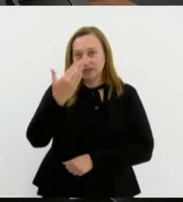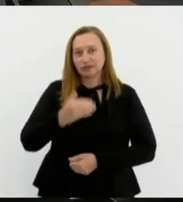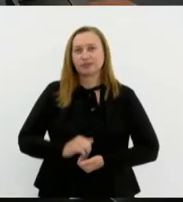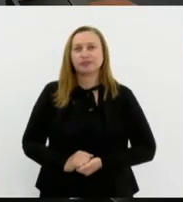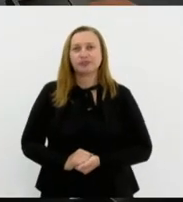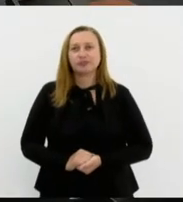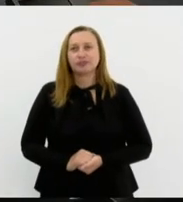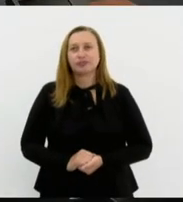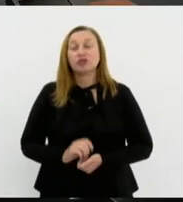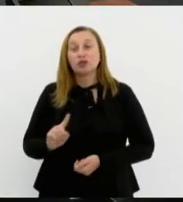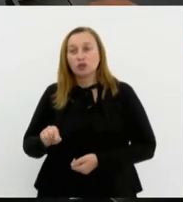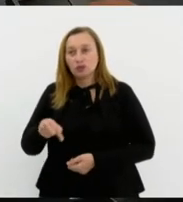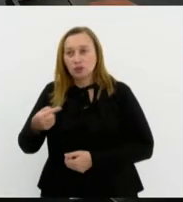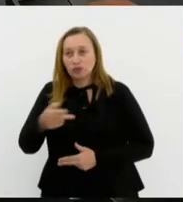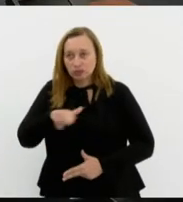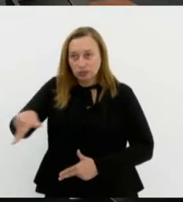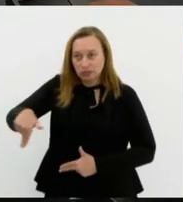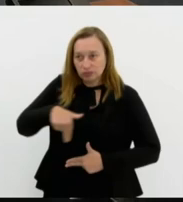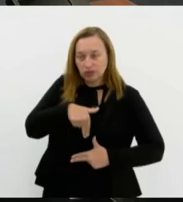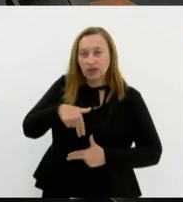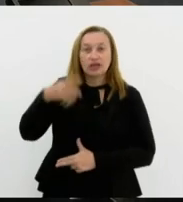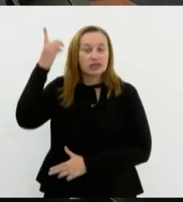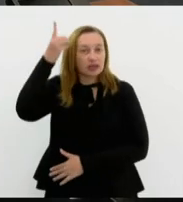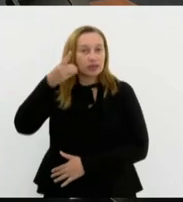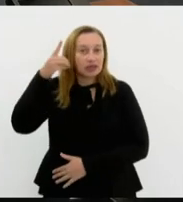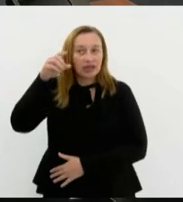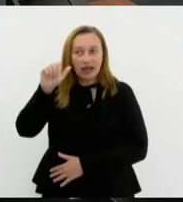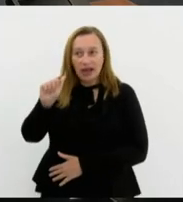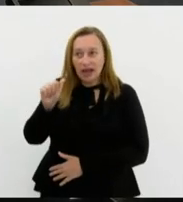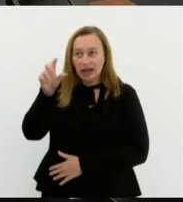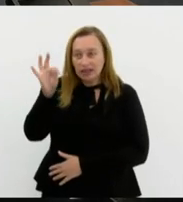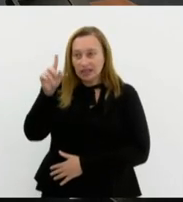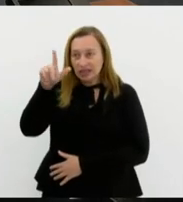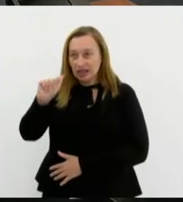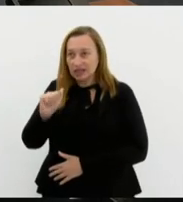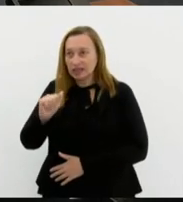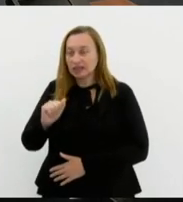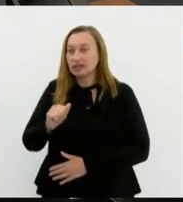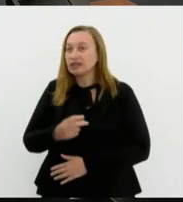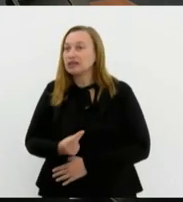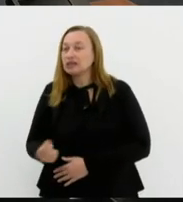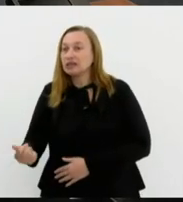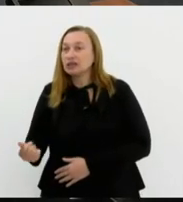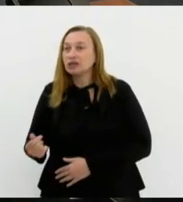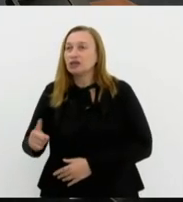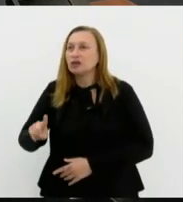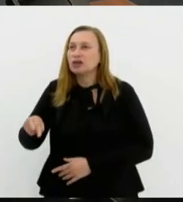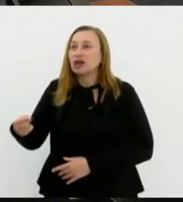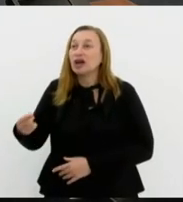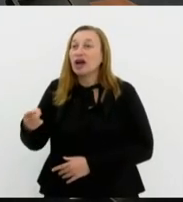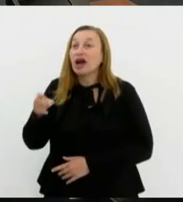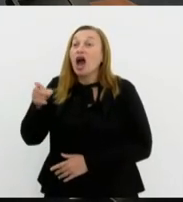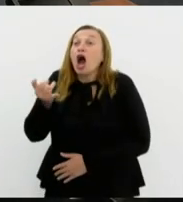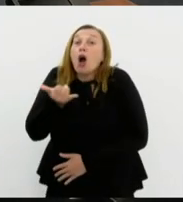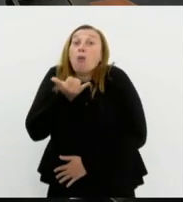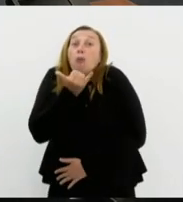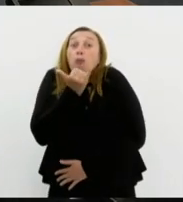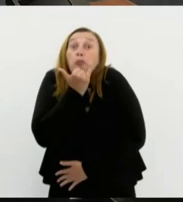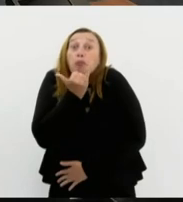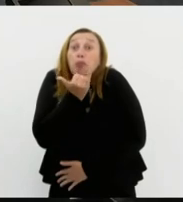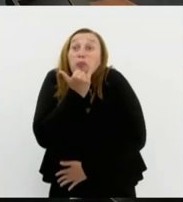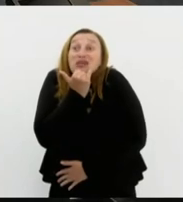Próximo orador, escrito, nobre deputado Atila Nunes, não se contando, presente. O perdão,